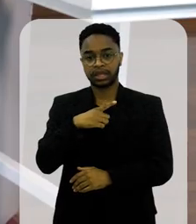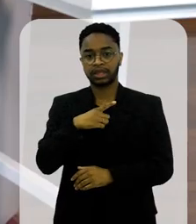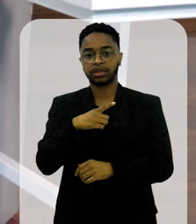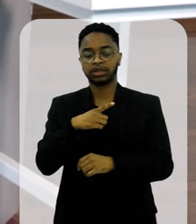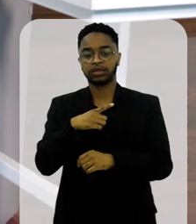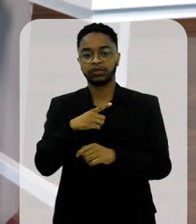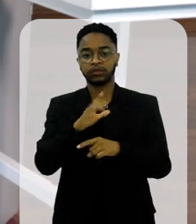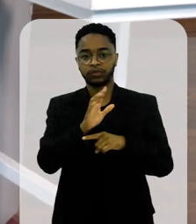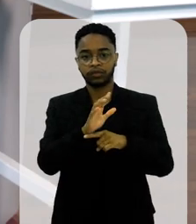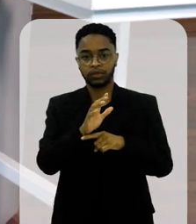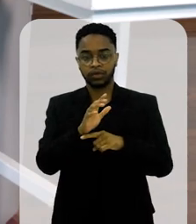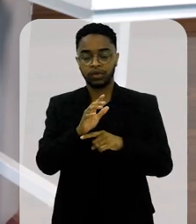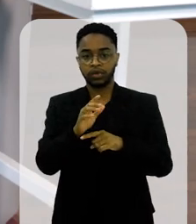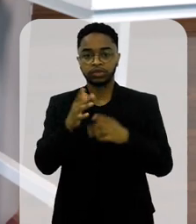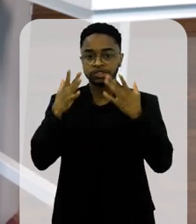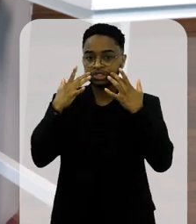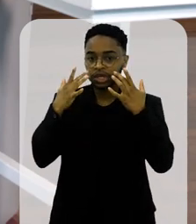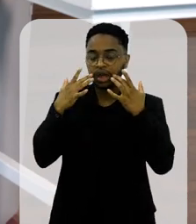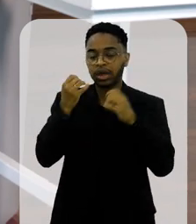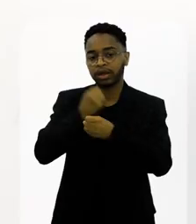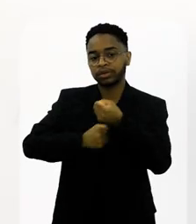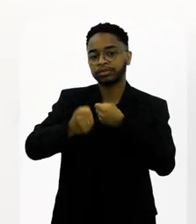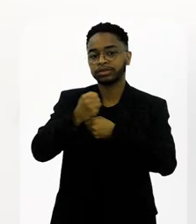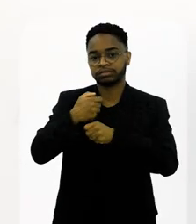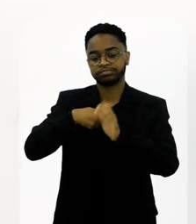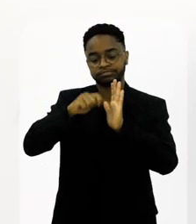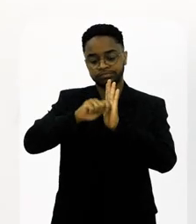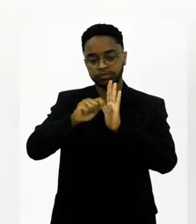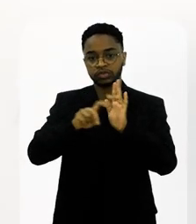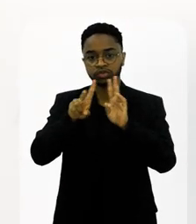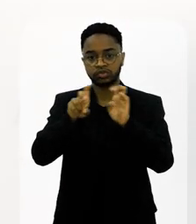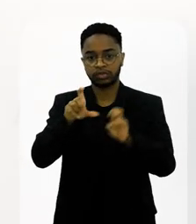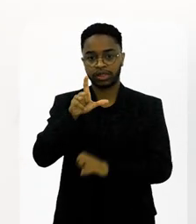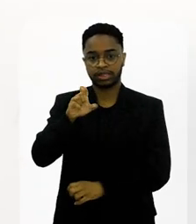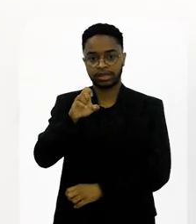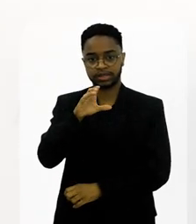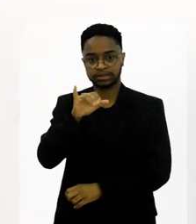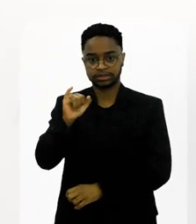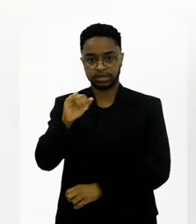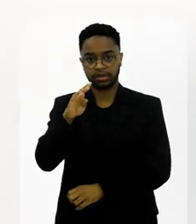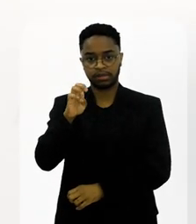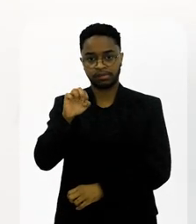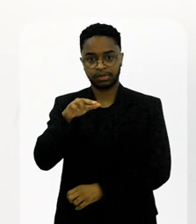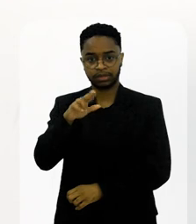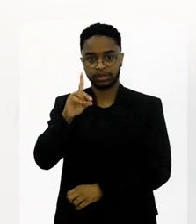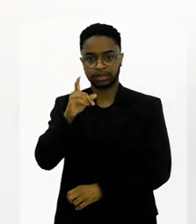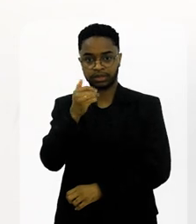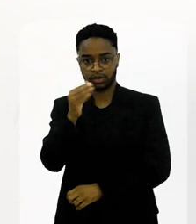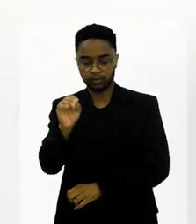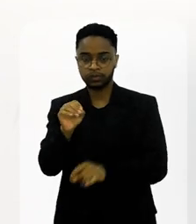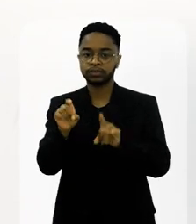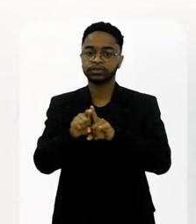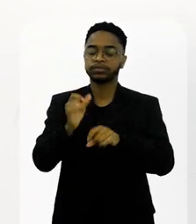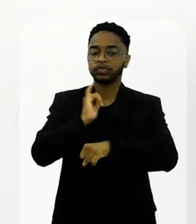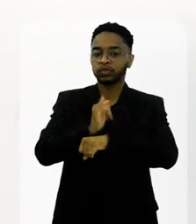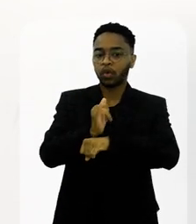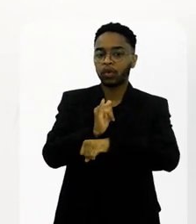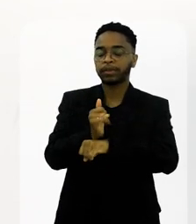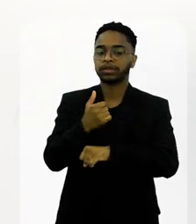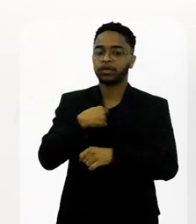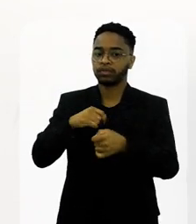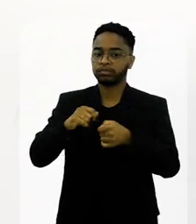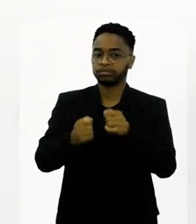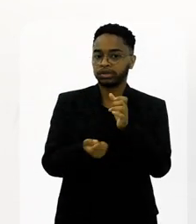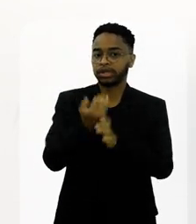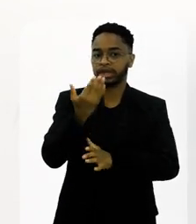Musical da Lice Brandão. É. Eu escrevi um musical que eu lancei no ano passado sobre a história da Lice Brandão, musical para teatro, e